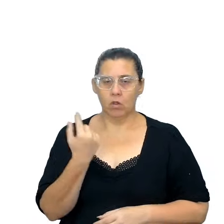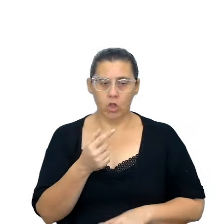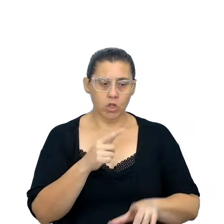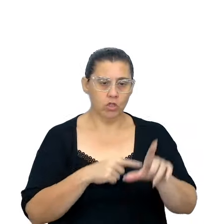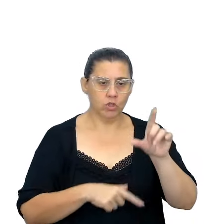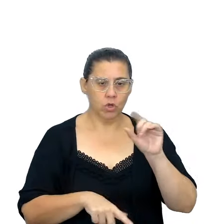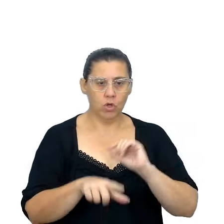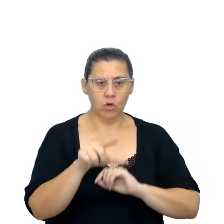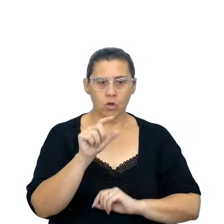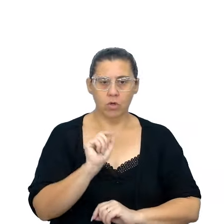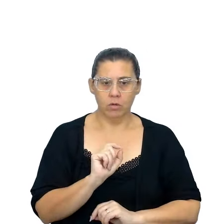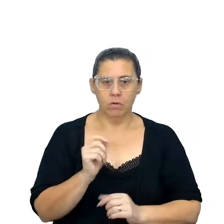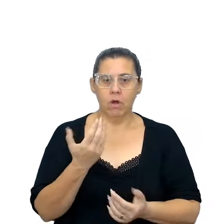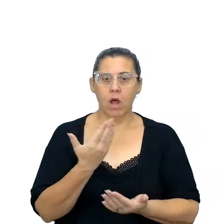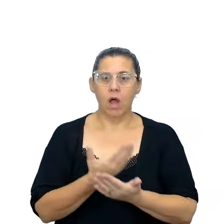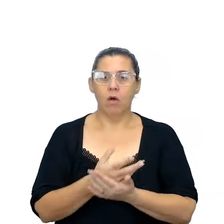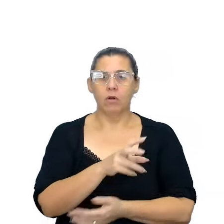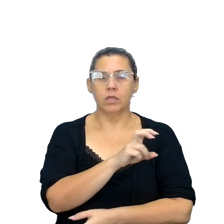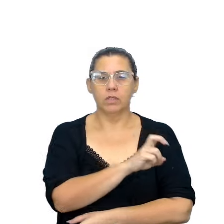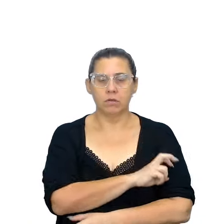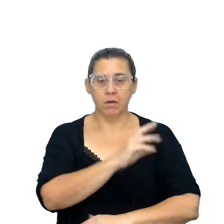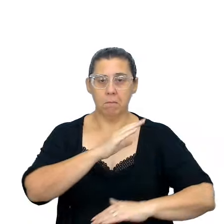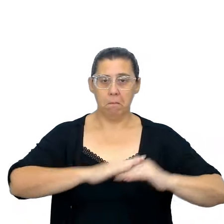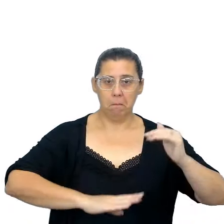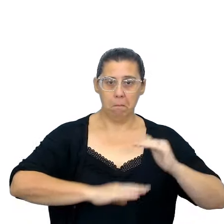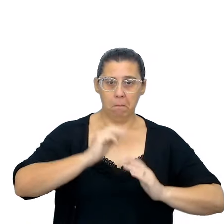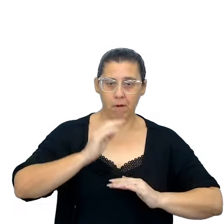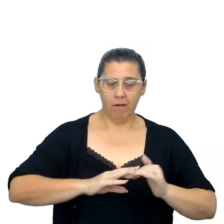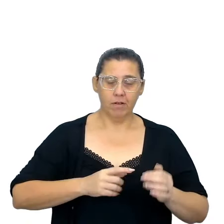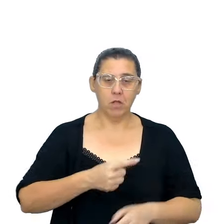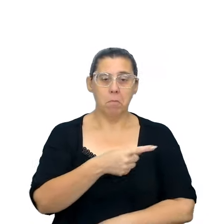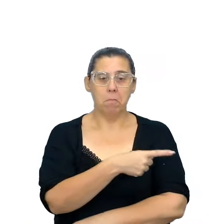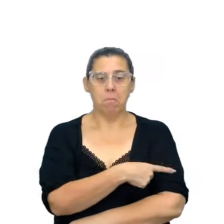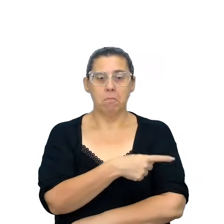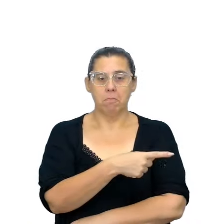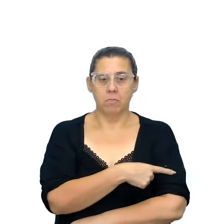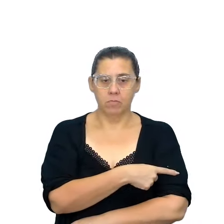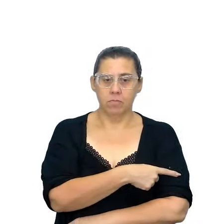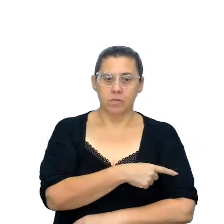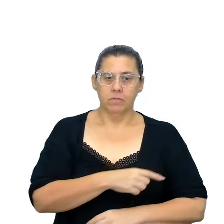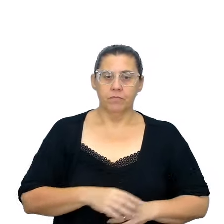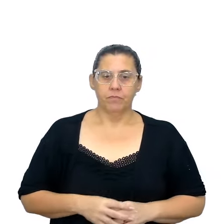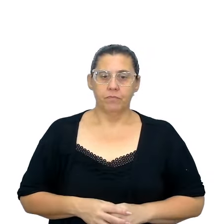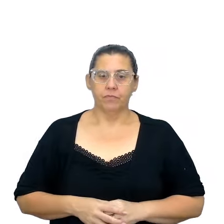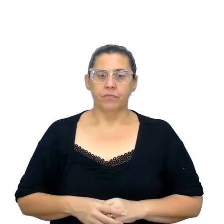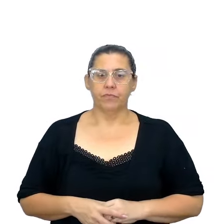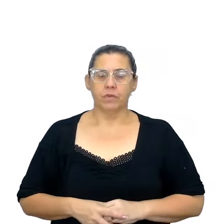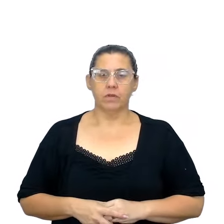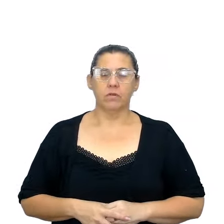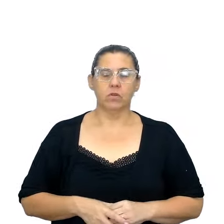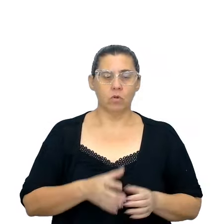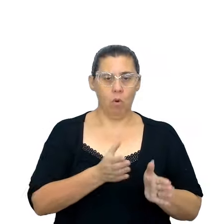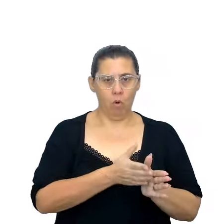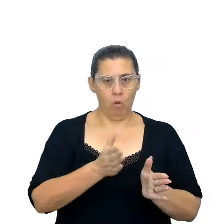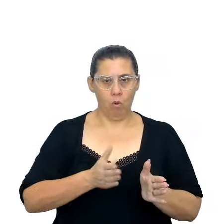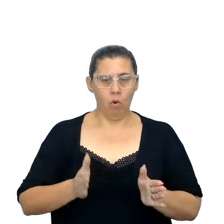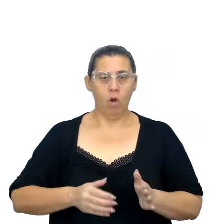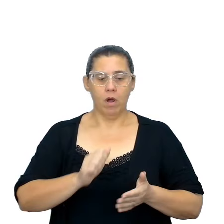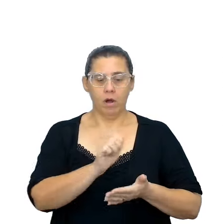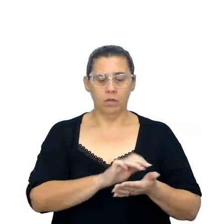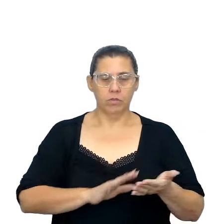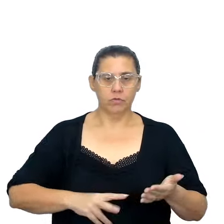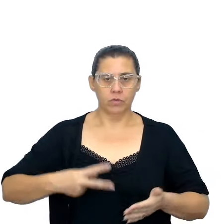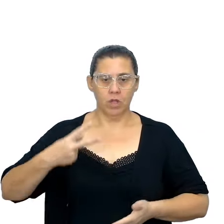5, chamada Mãos à Obra, tá? E é da primeira série, do volume 1, da sequência da atividade 2. A